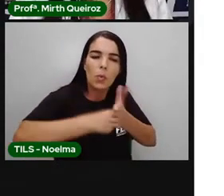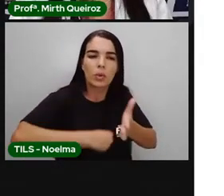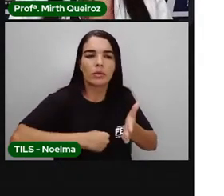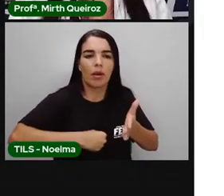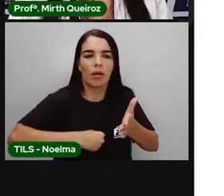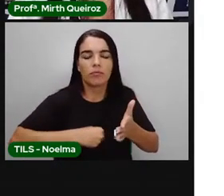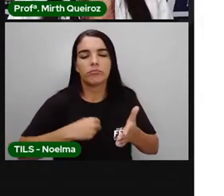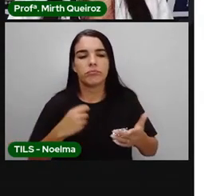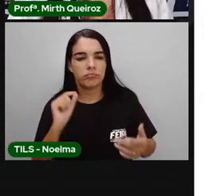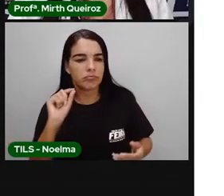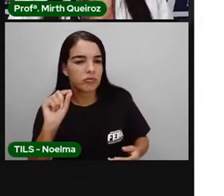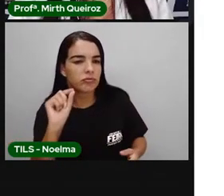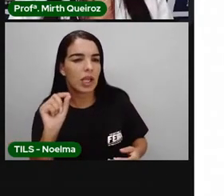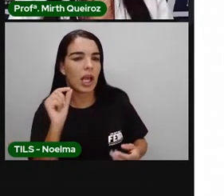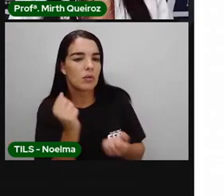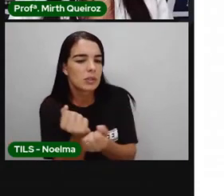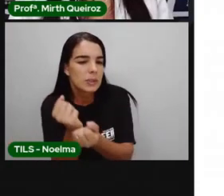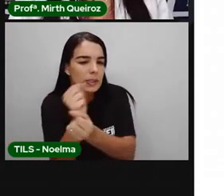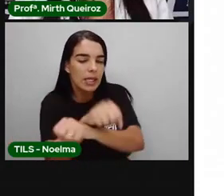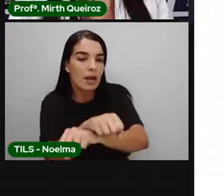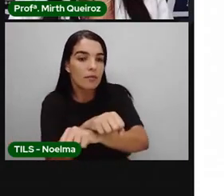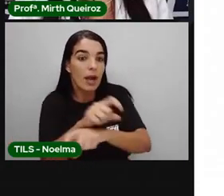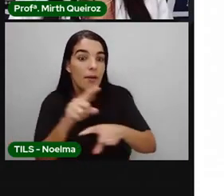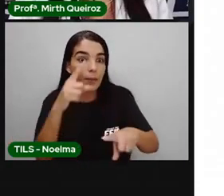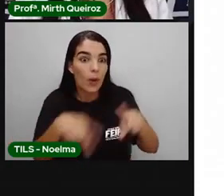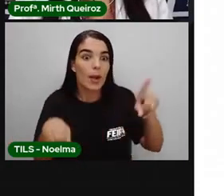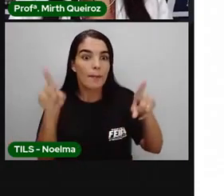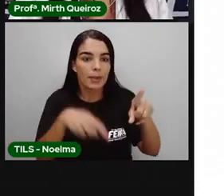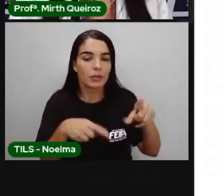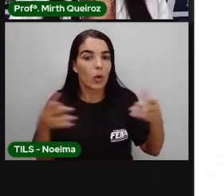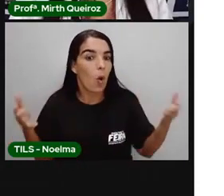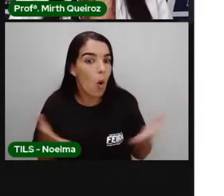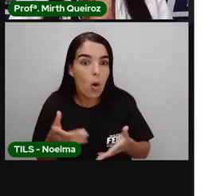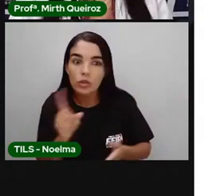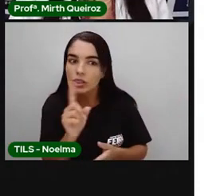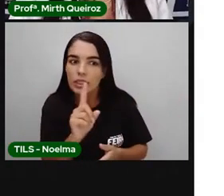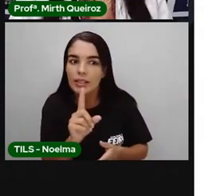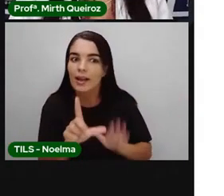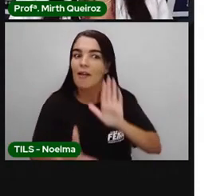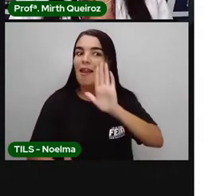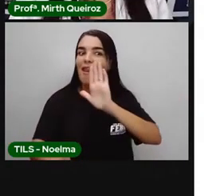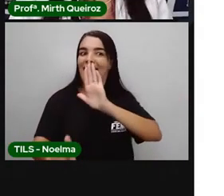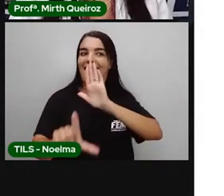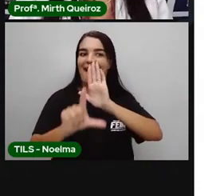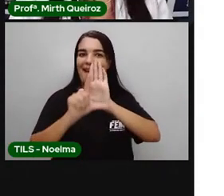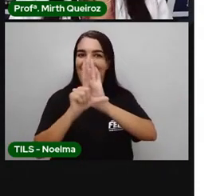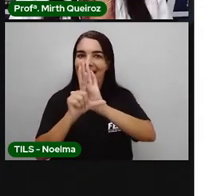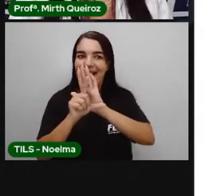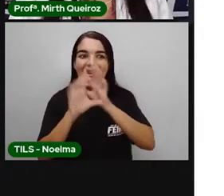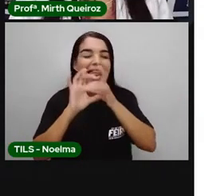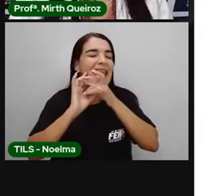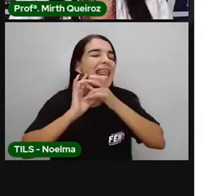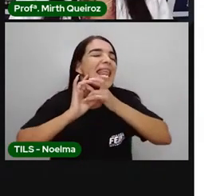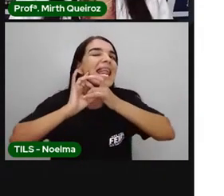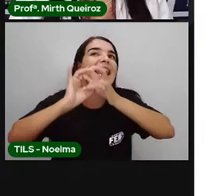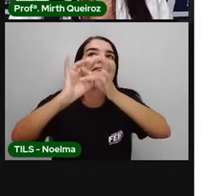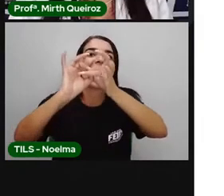como uma luta. Então, ela foi proibida. Hoje não, hoje já é lei, né? A capoeira, ela se torna aí